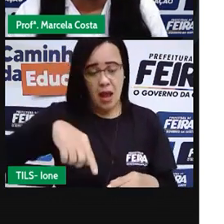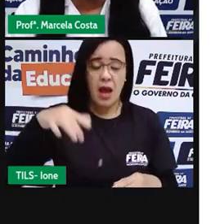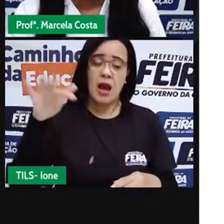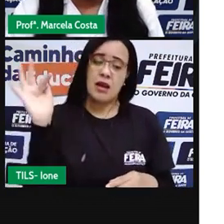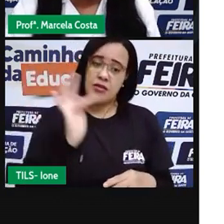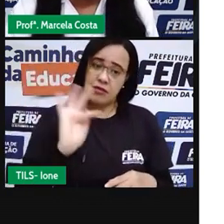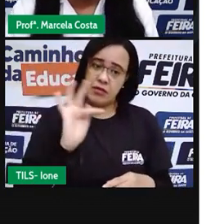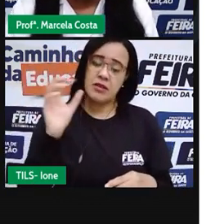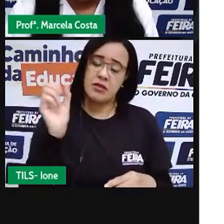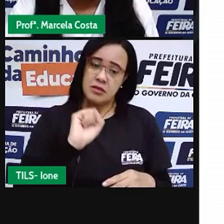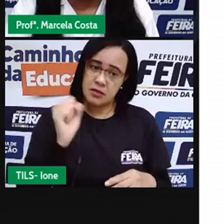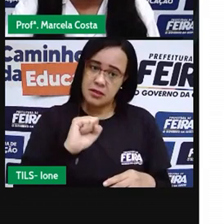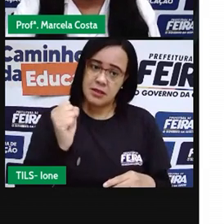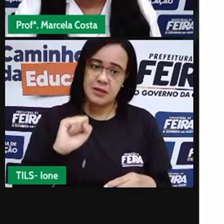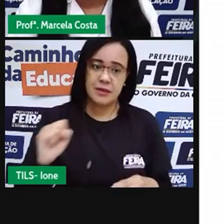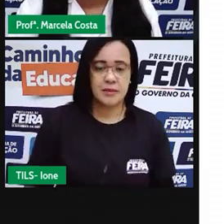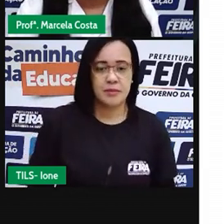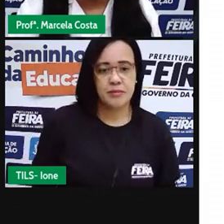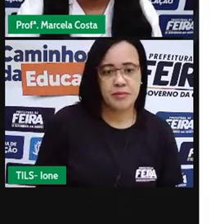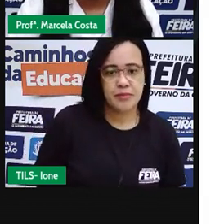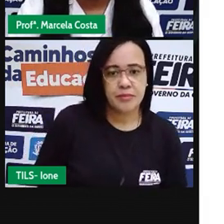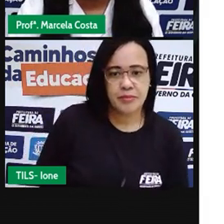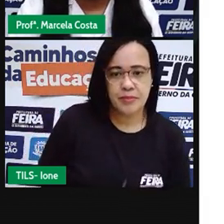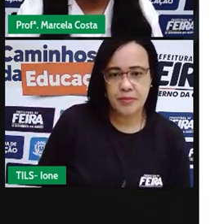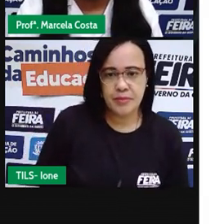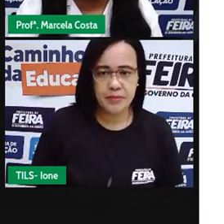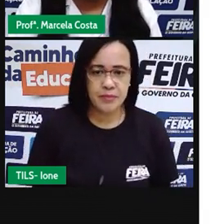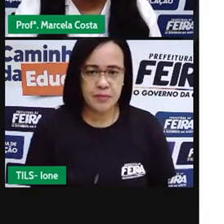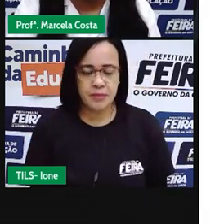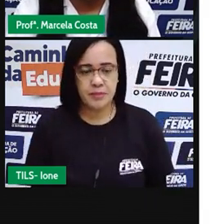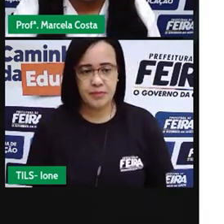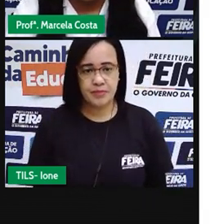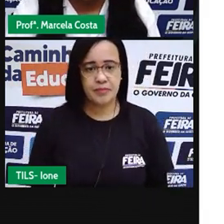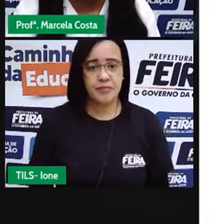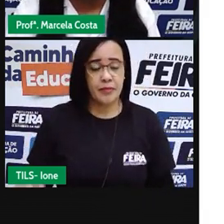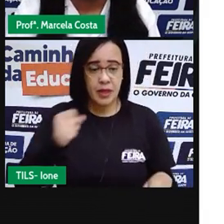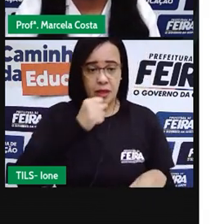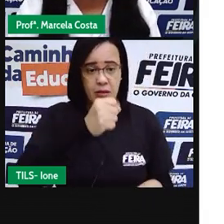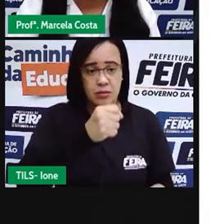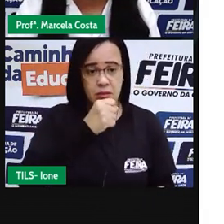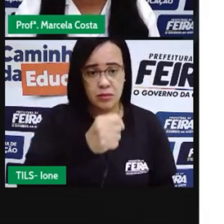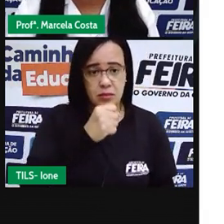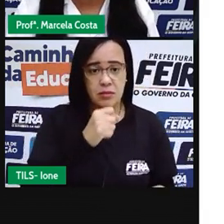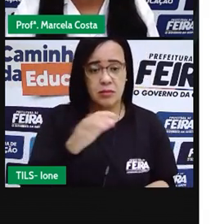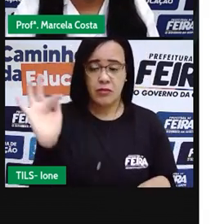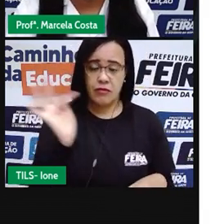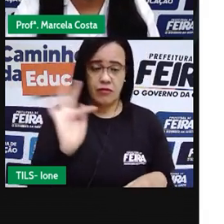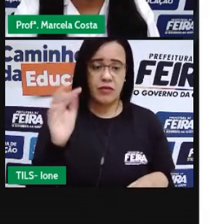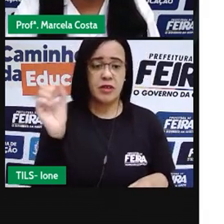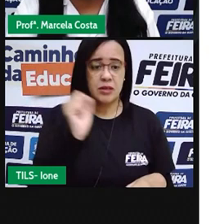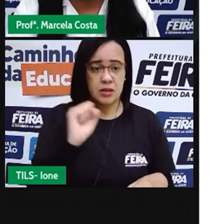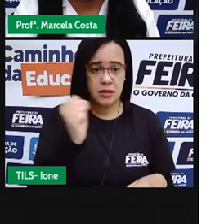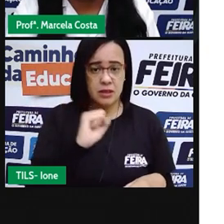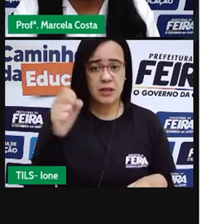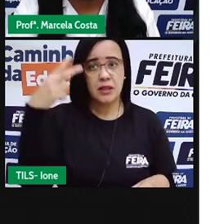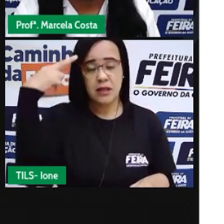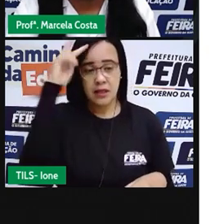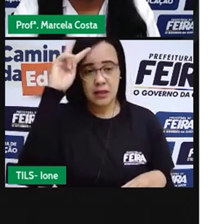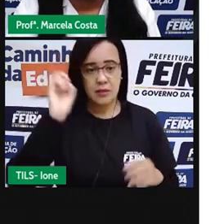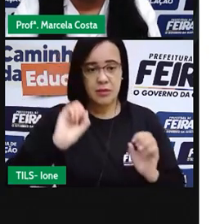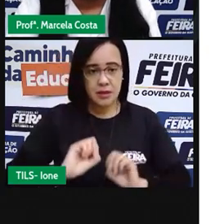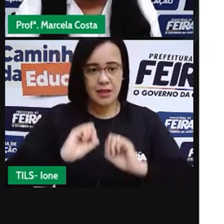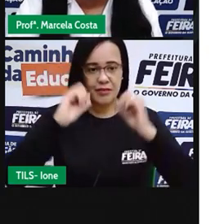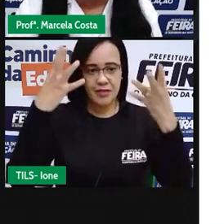O nome da reportagem é Feira de Santana em História, lembranças da festa de Santana.